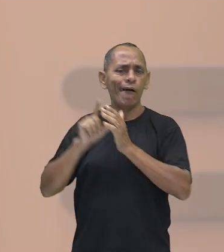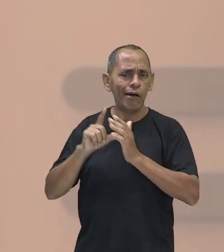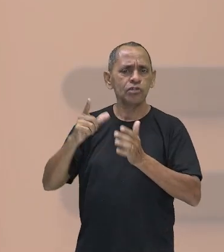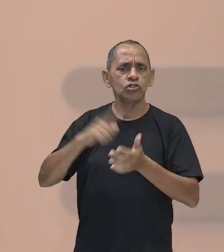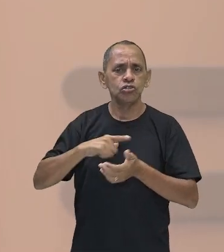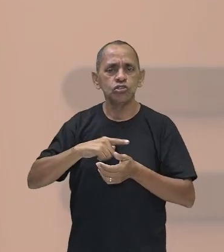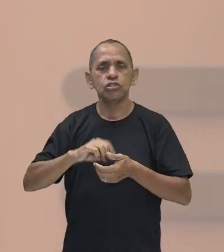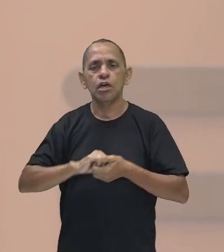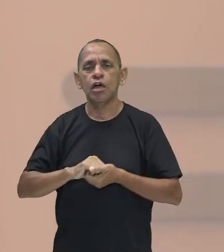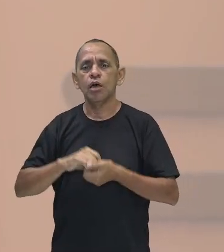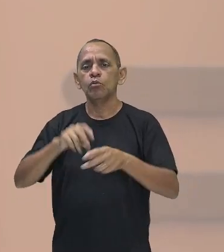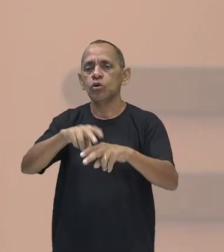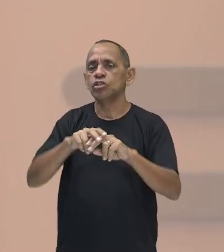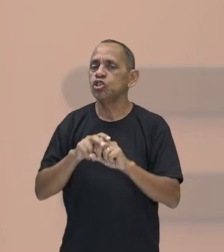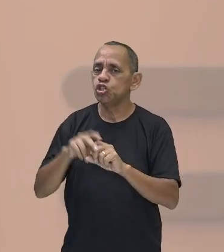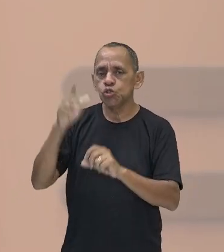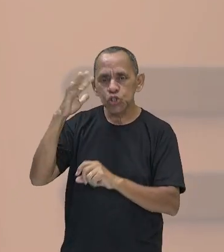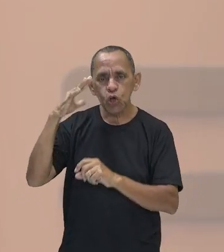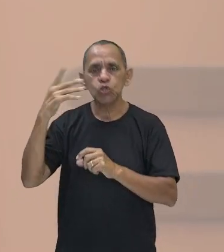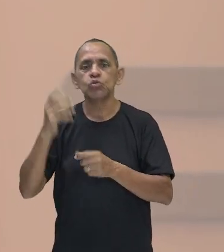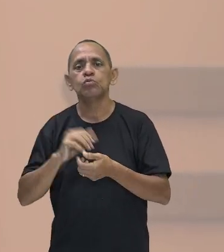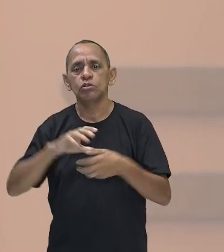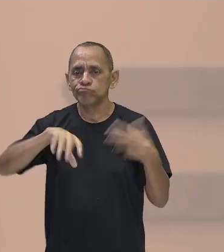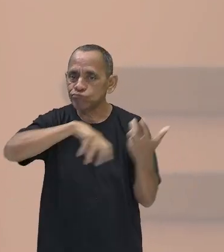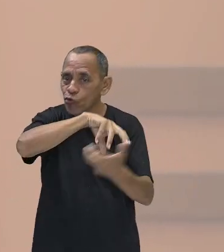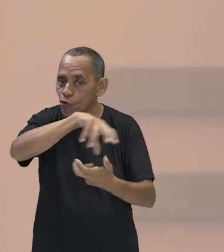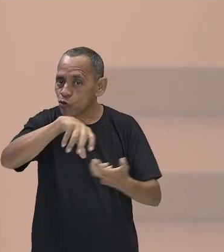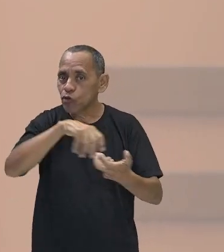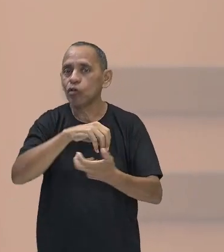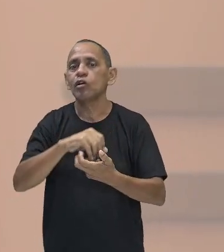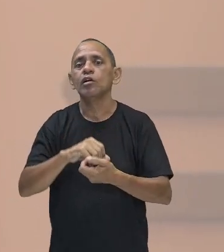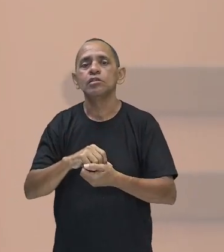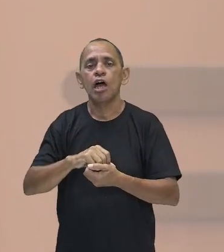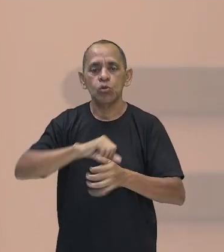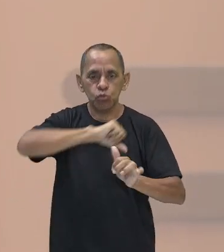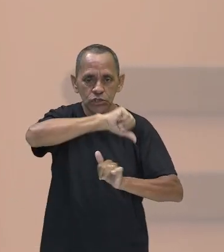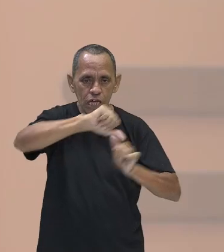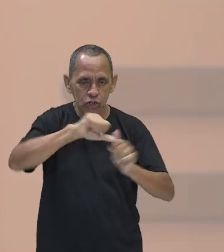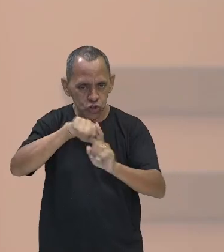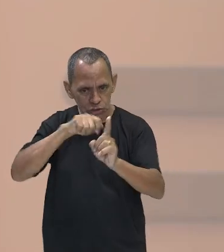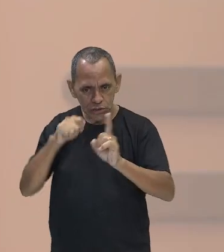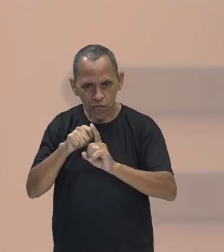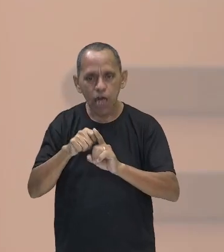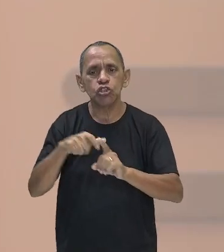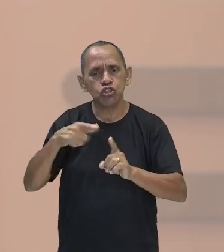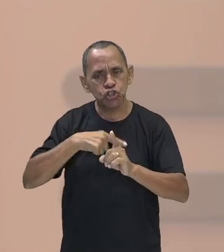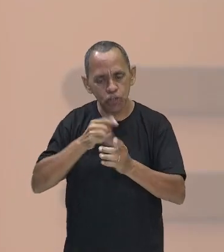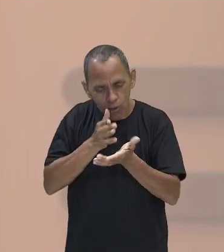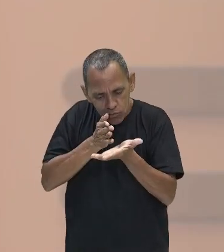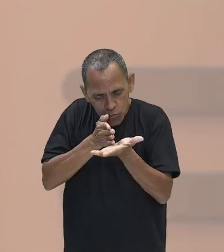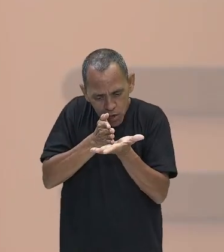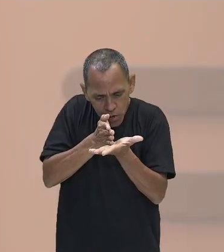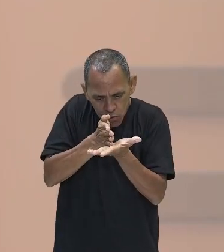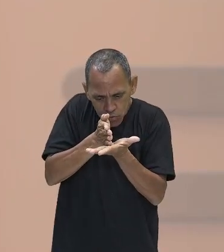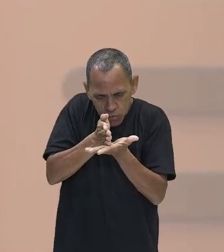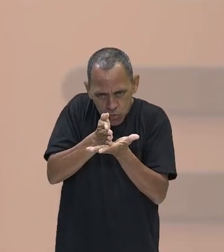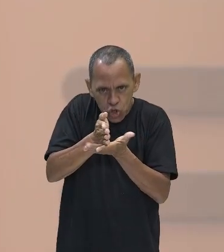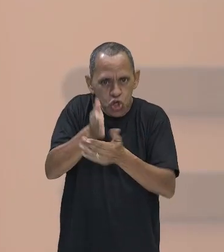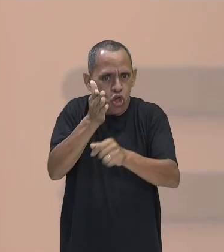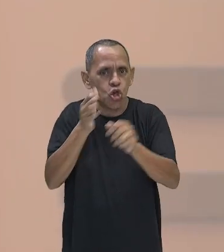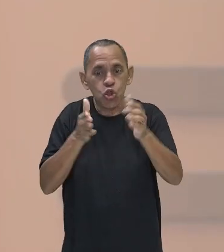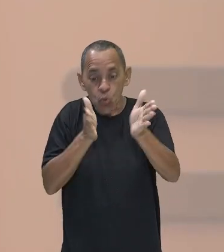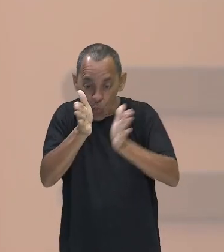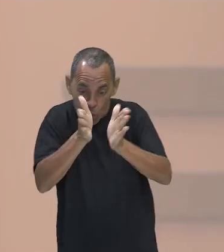acontecimentos foram revolucionários. A sociedade caminhava ali, na era moderna, de um jeito,